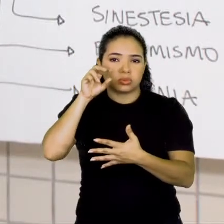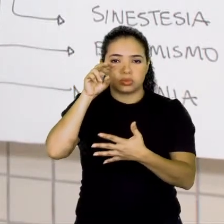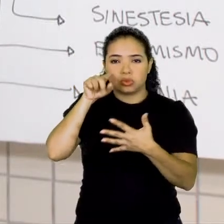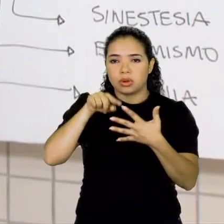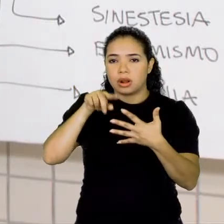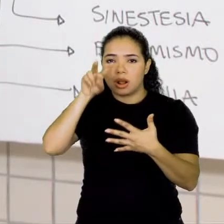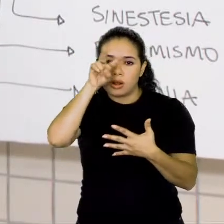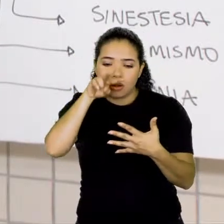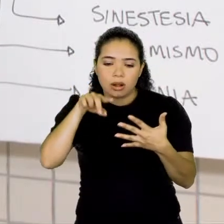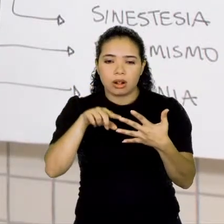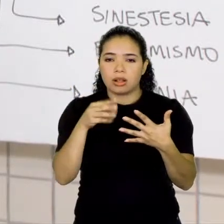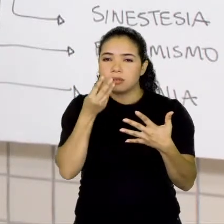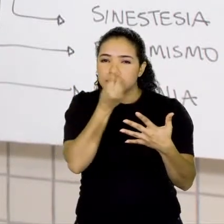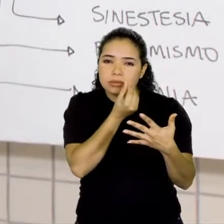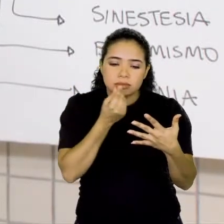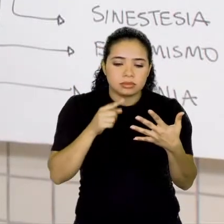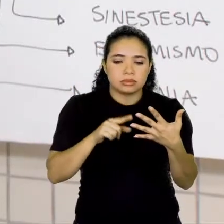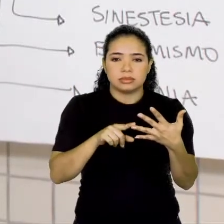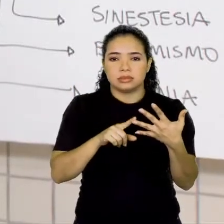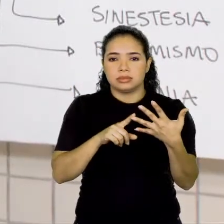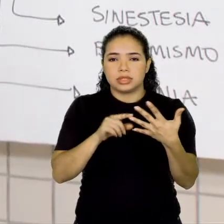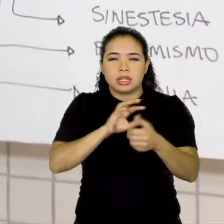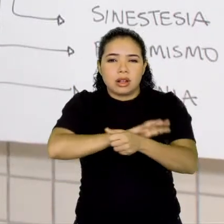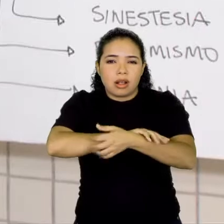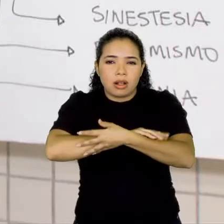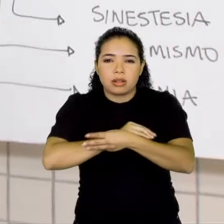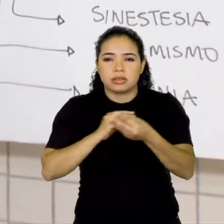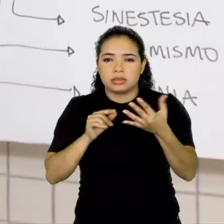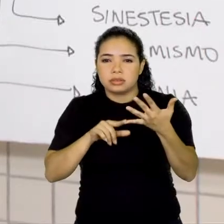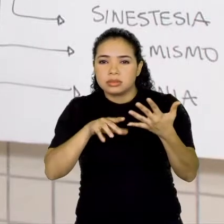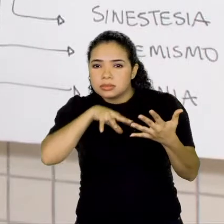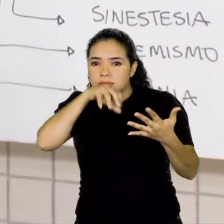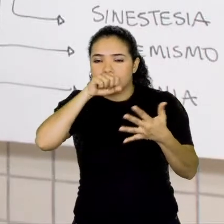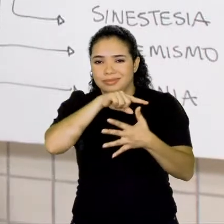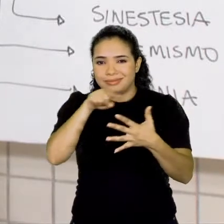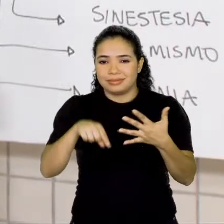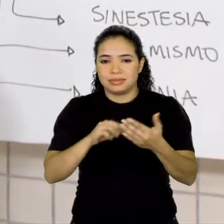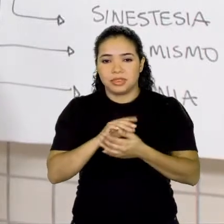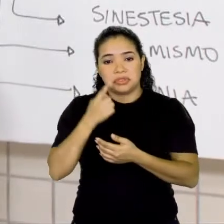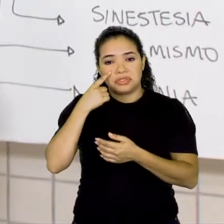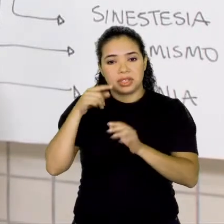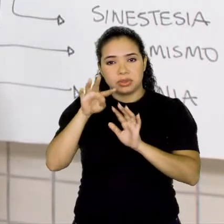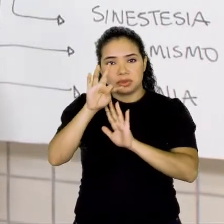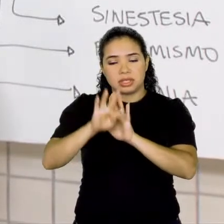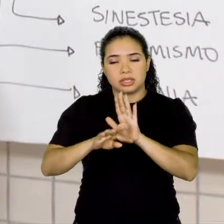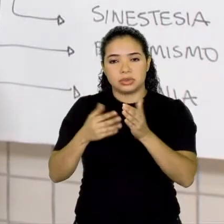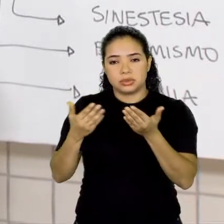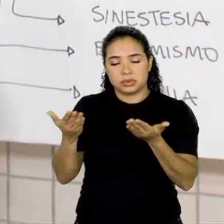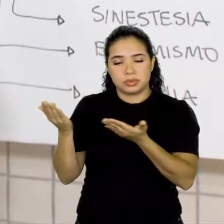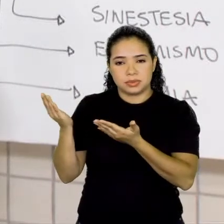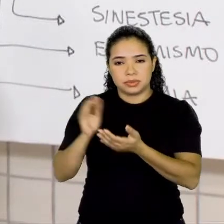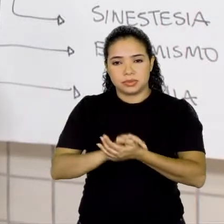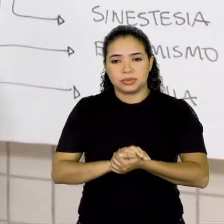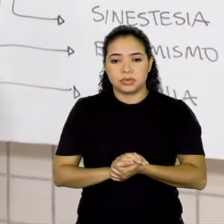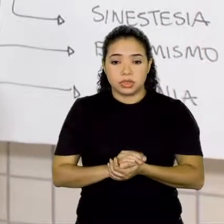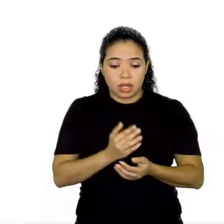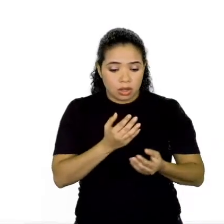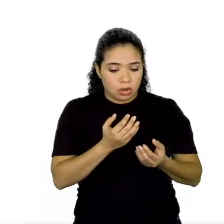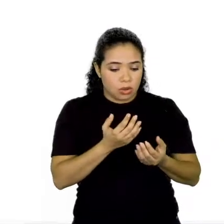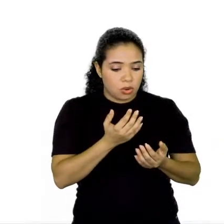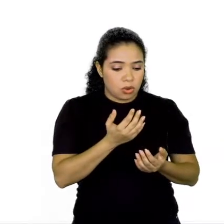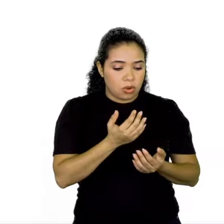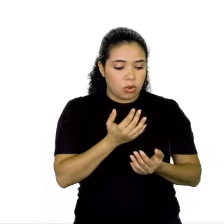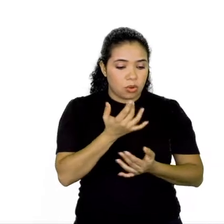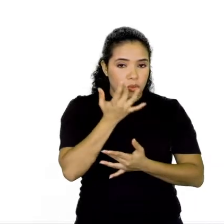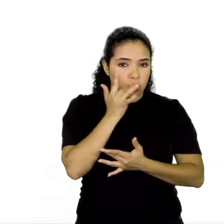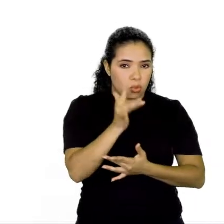Então, ela exerce essa função, certo? Olha aqui esse trecho. Enquanto ela comia o ouro com